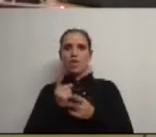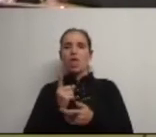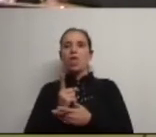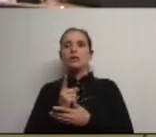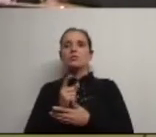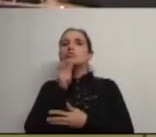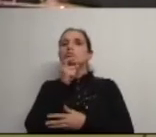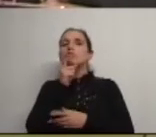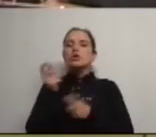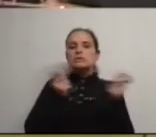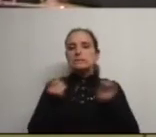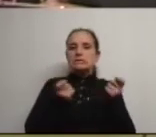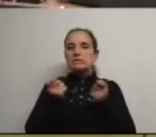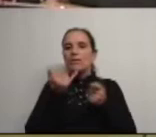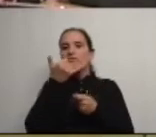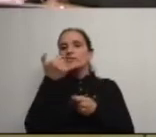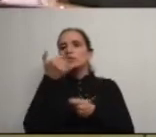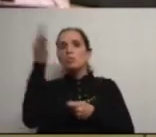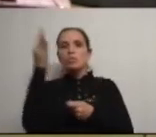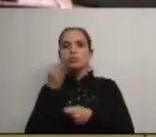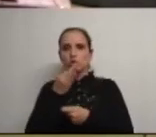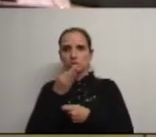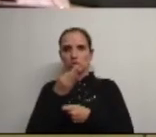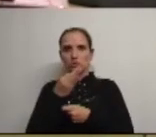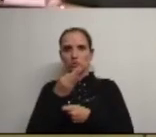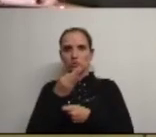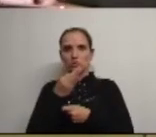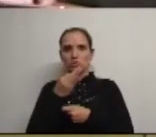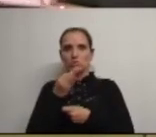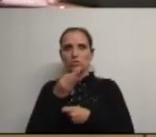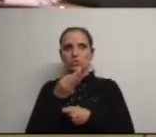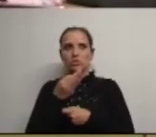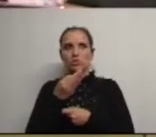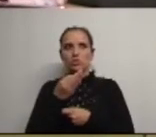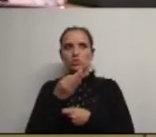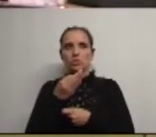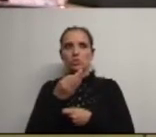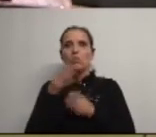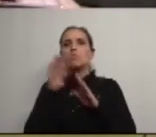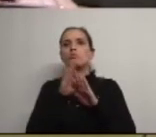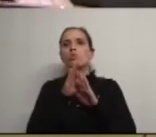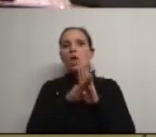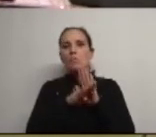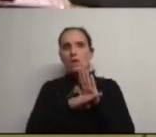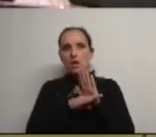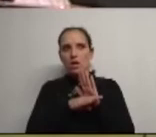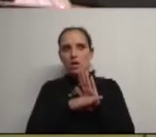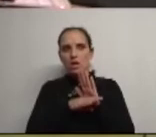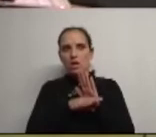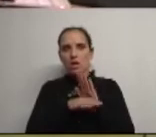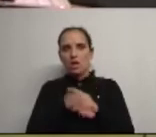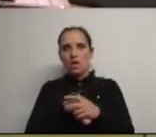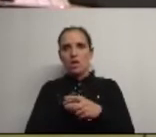podermos gerir 25% do do do programa Elsa ajuda